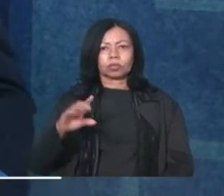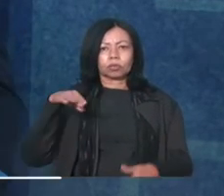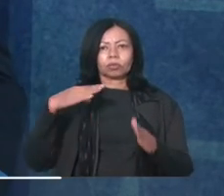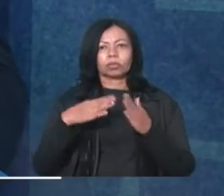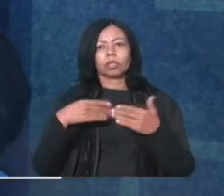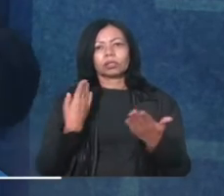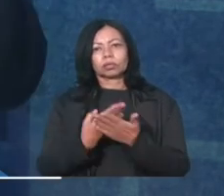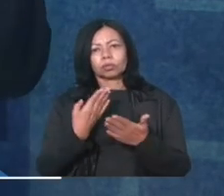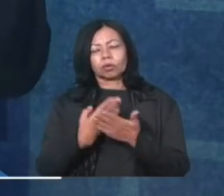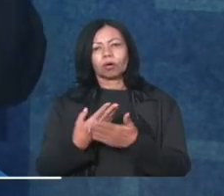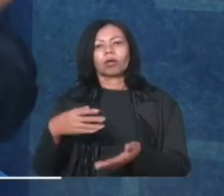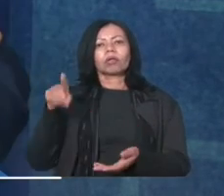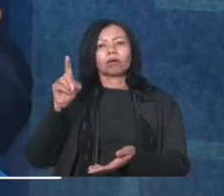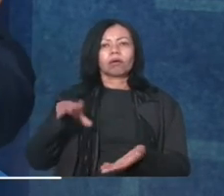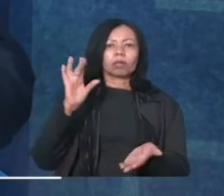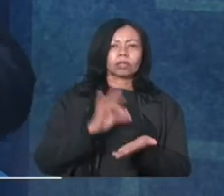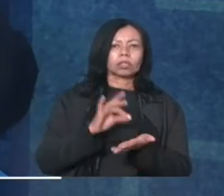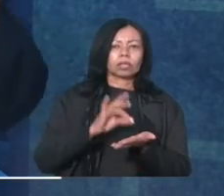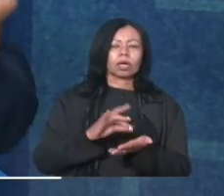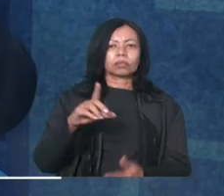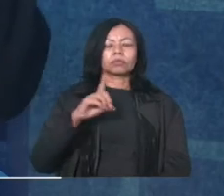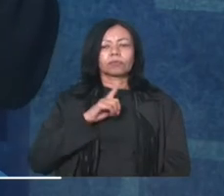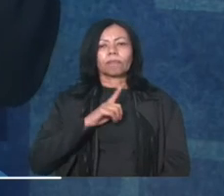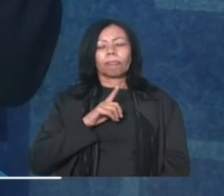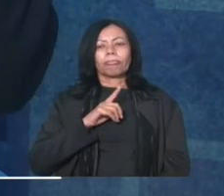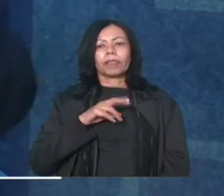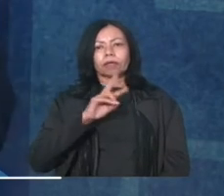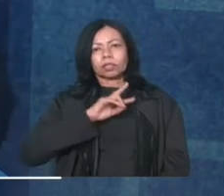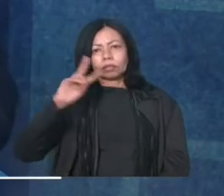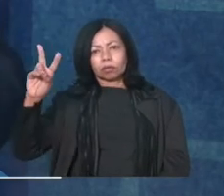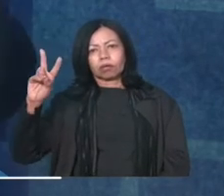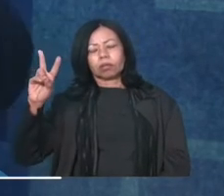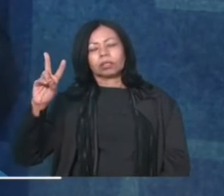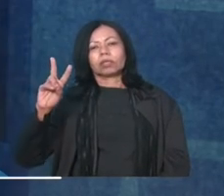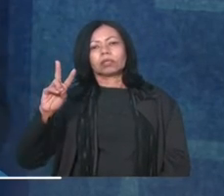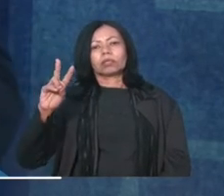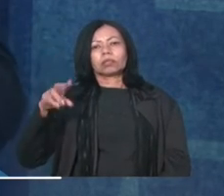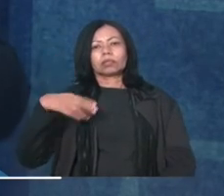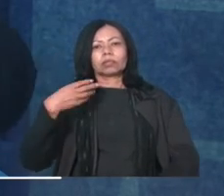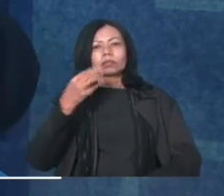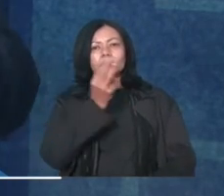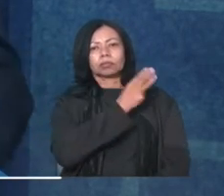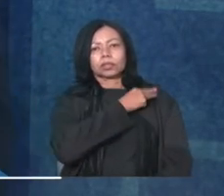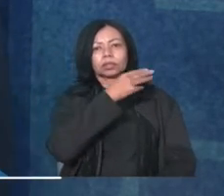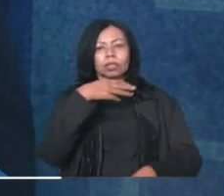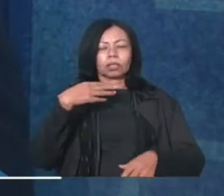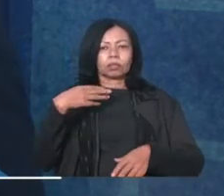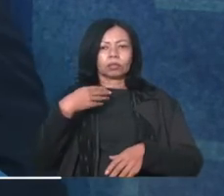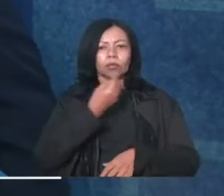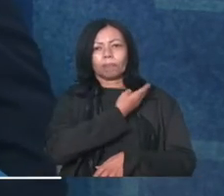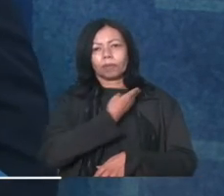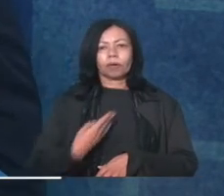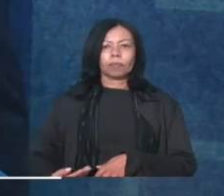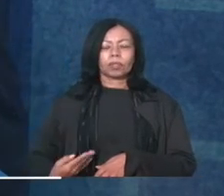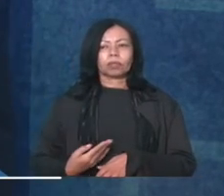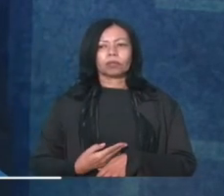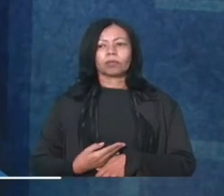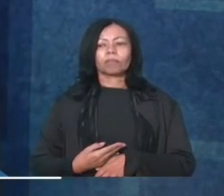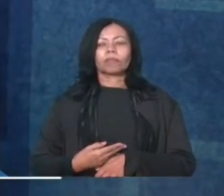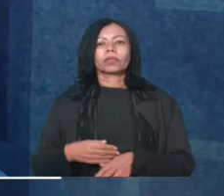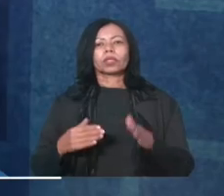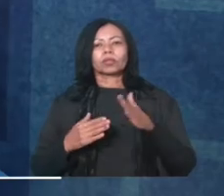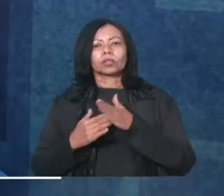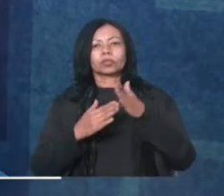essa é a grande realidade. Tivemos êxito, ganhamos no Ministério Público, na Justiça, então está suspensa a demolição do Jardim Nova